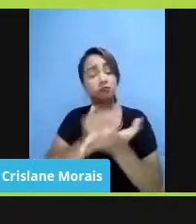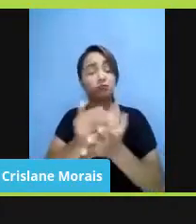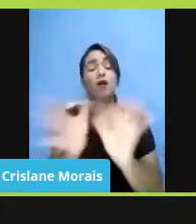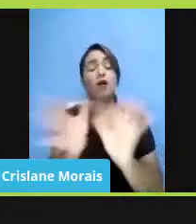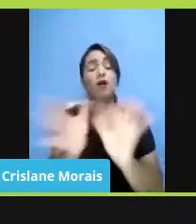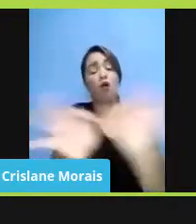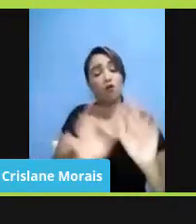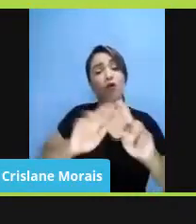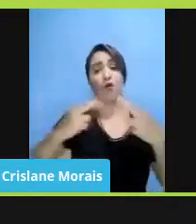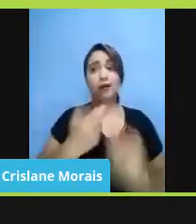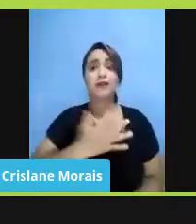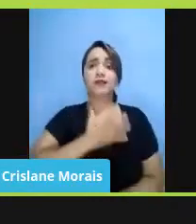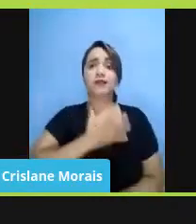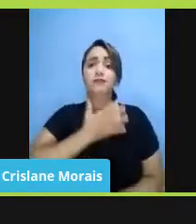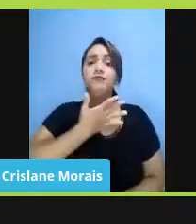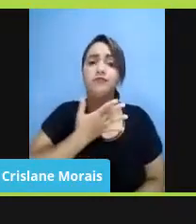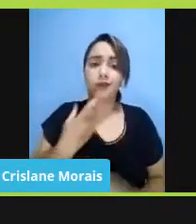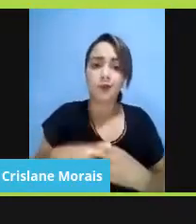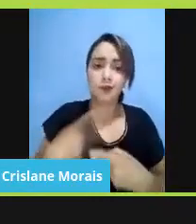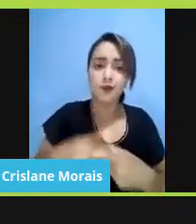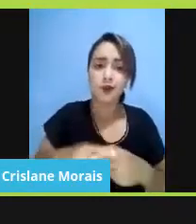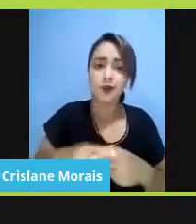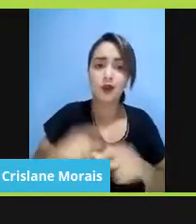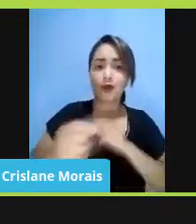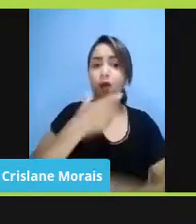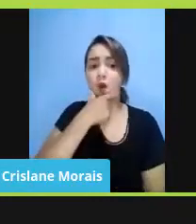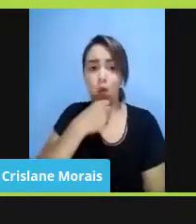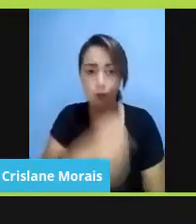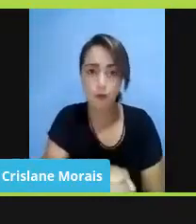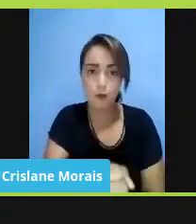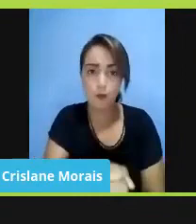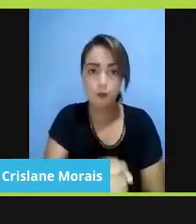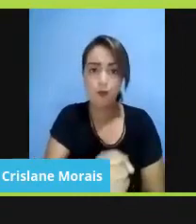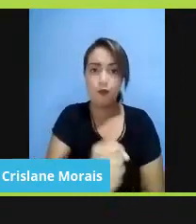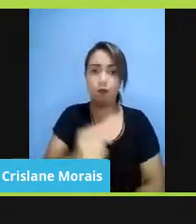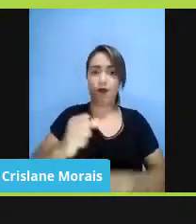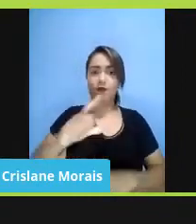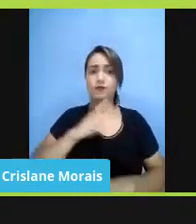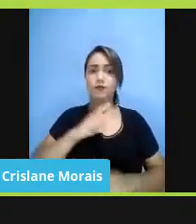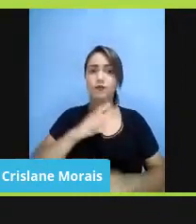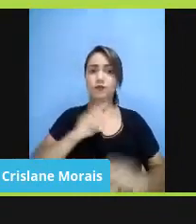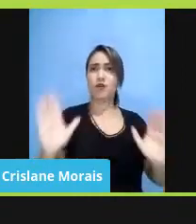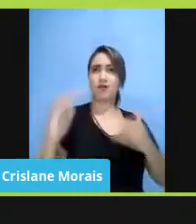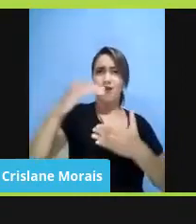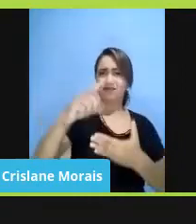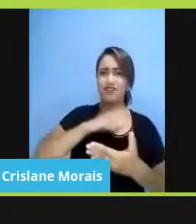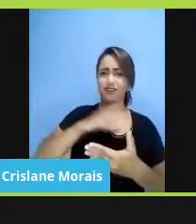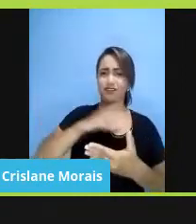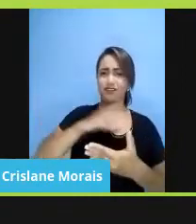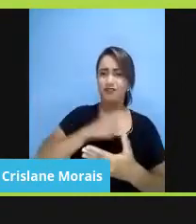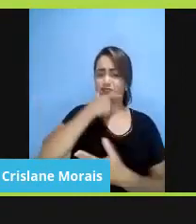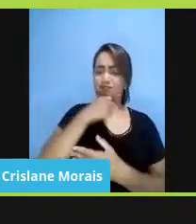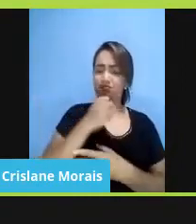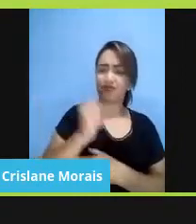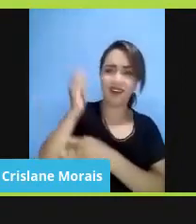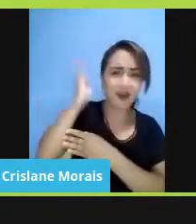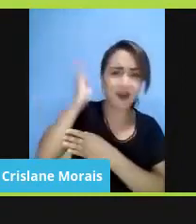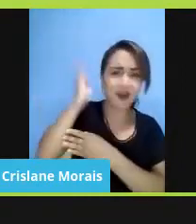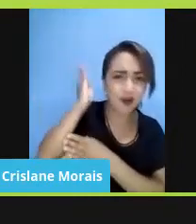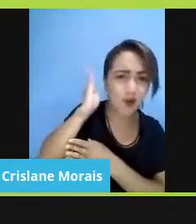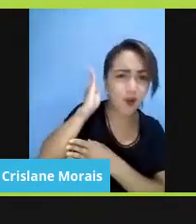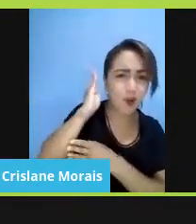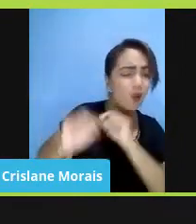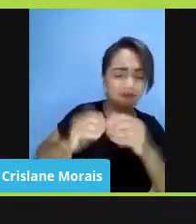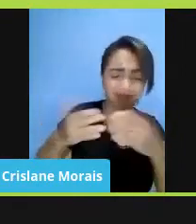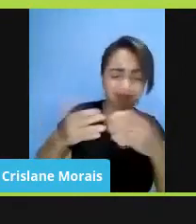Era uma figura do Paulo Freire, de quadro, com orelhinhas de buro, sendo montado, montado pelo Gramsci. E